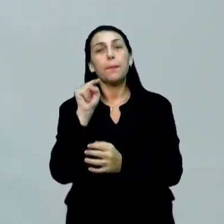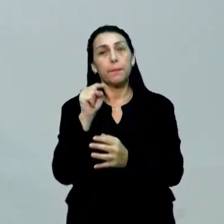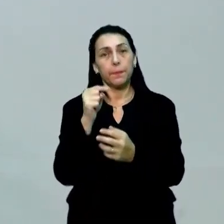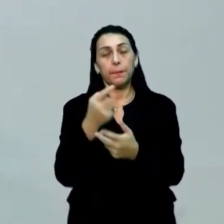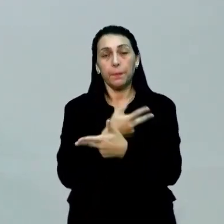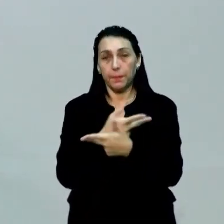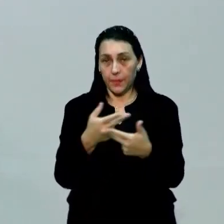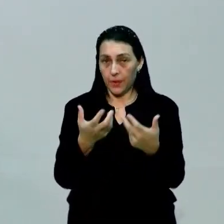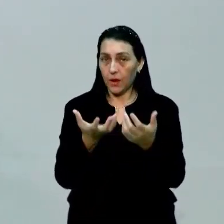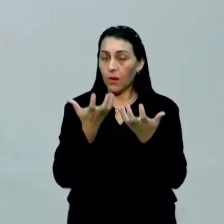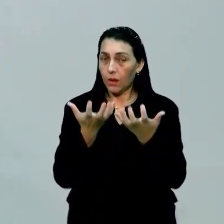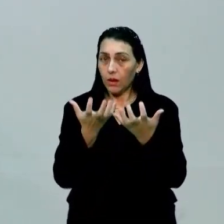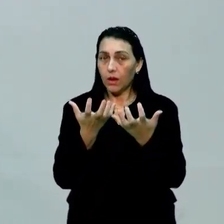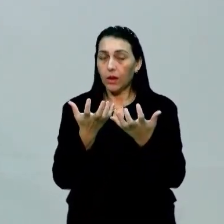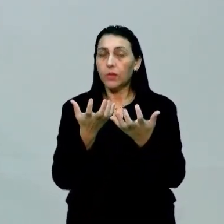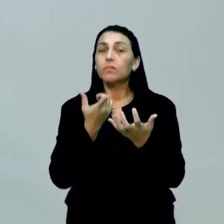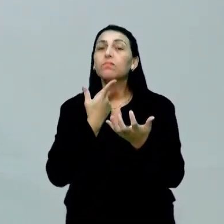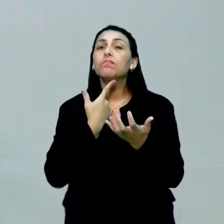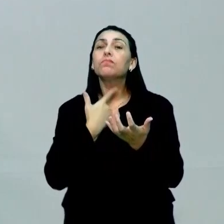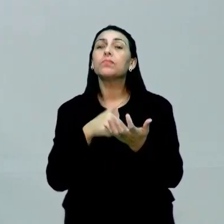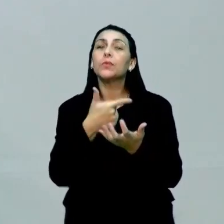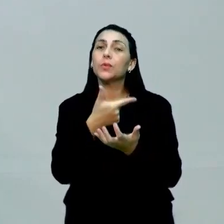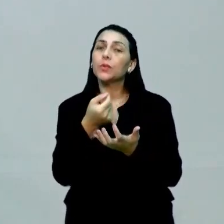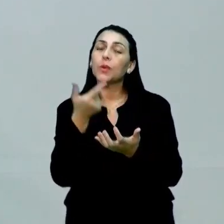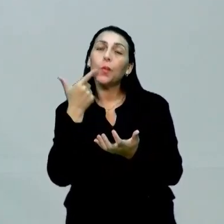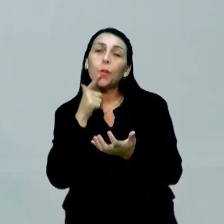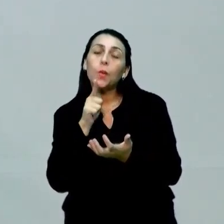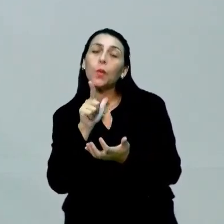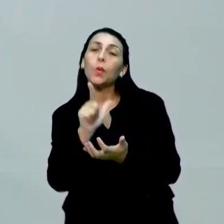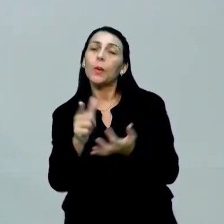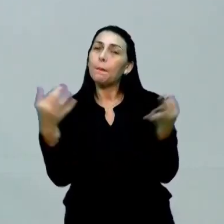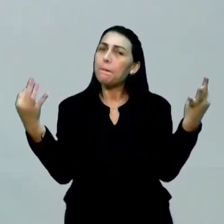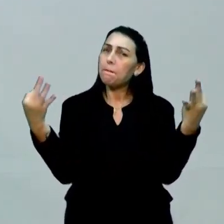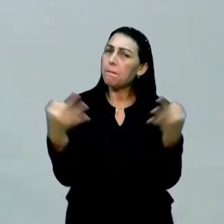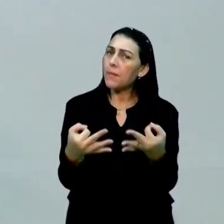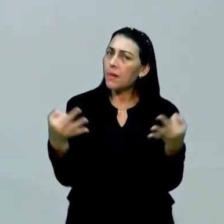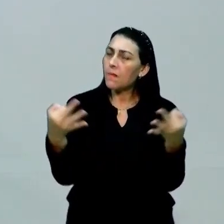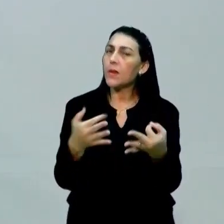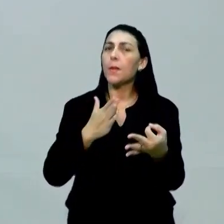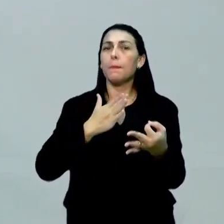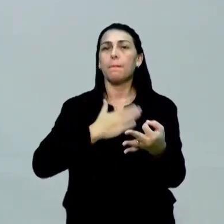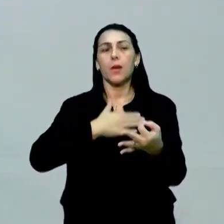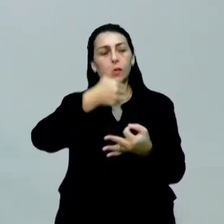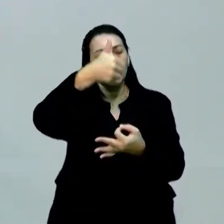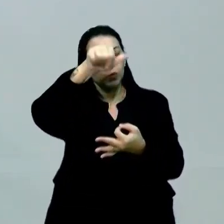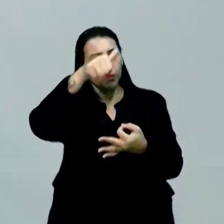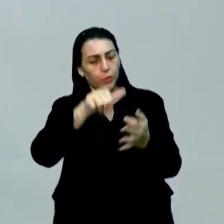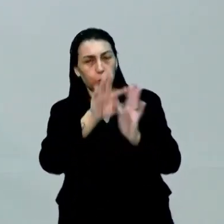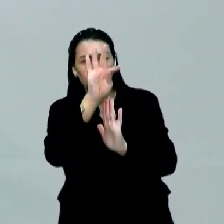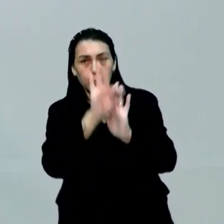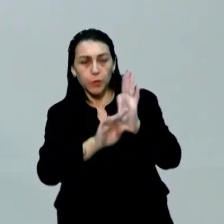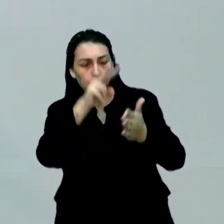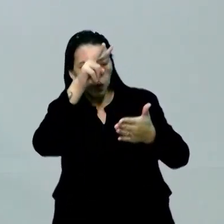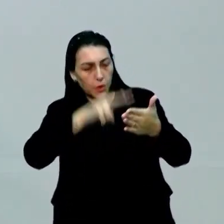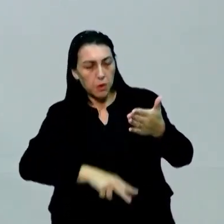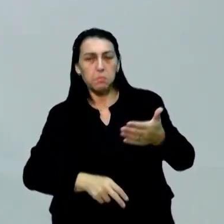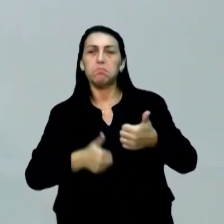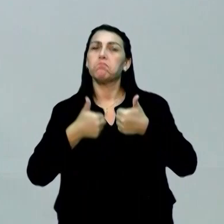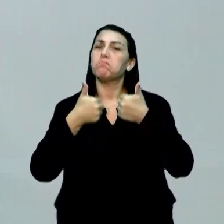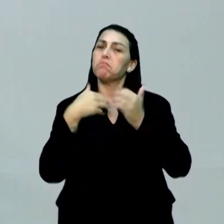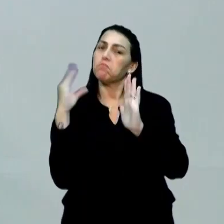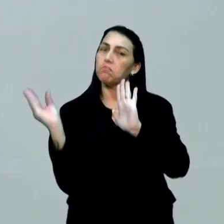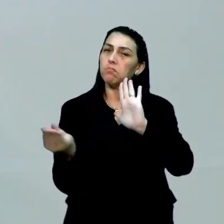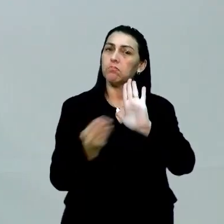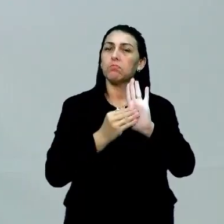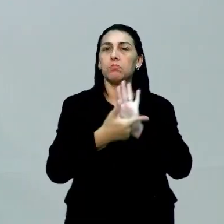almejando. Nos 200 pontos, eu alcancei a excelência. O meu examinador, ele leu meu texto e ele disse, merece 200